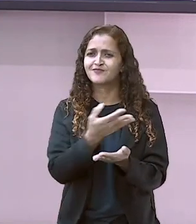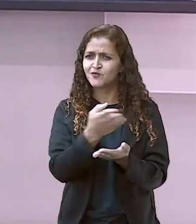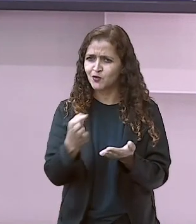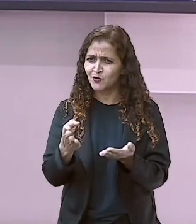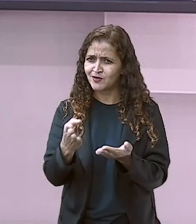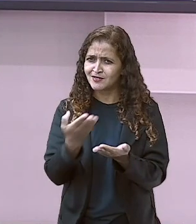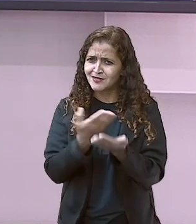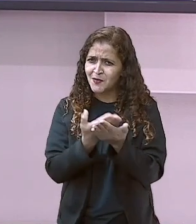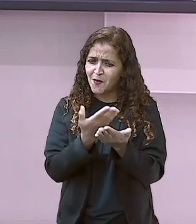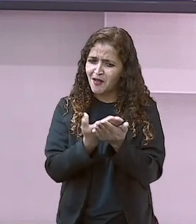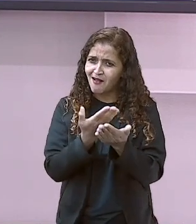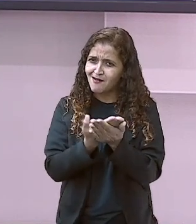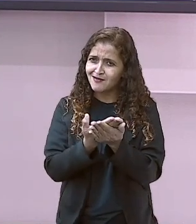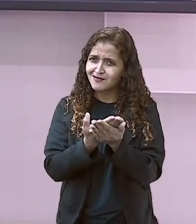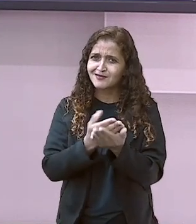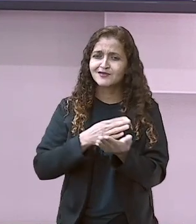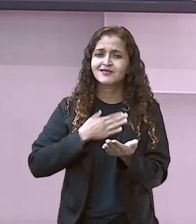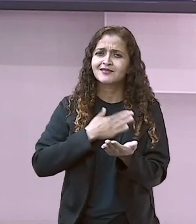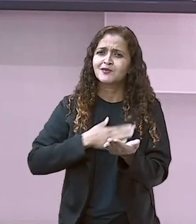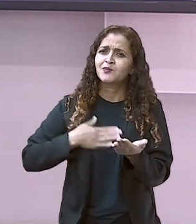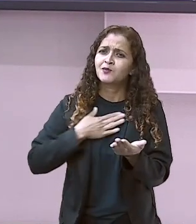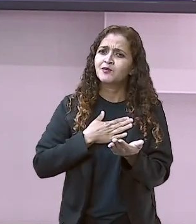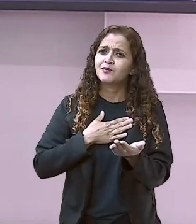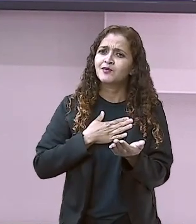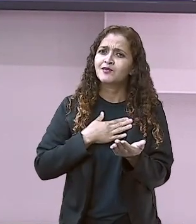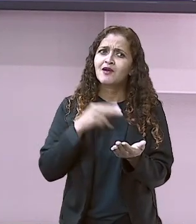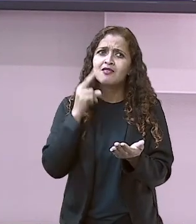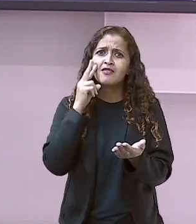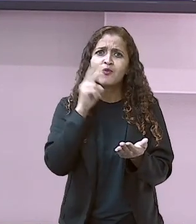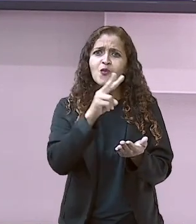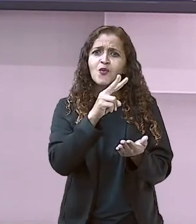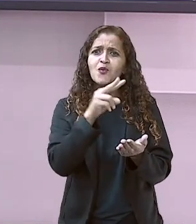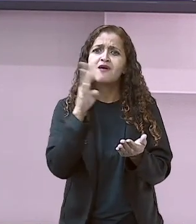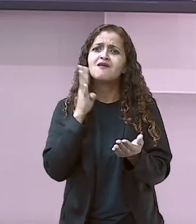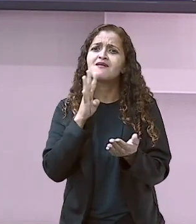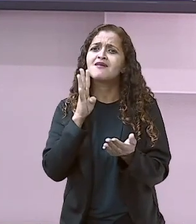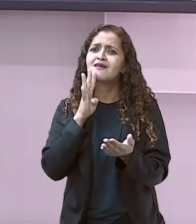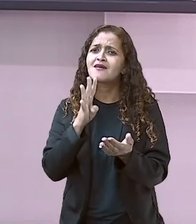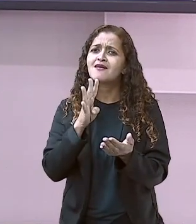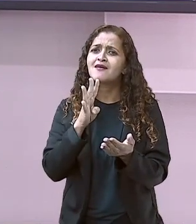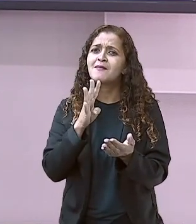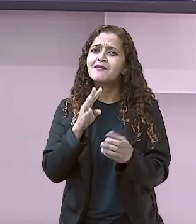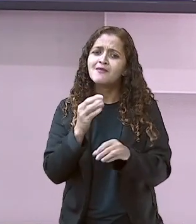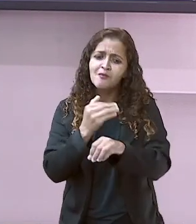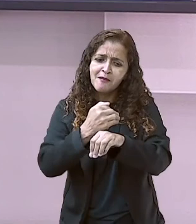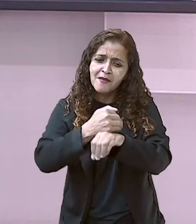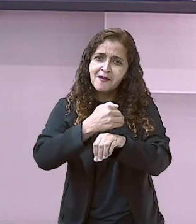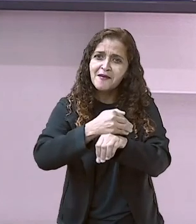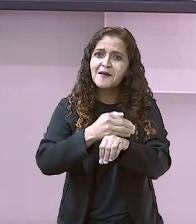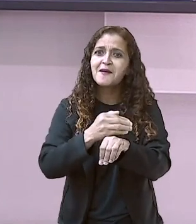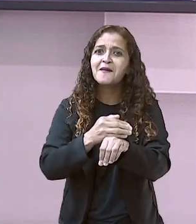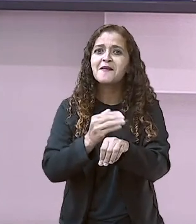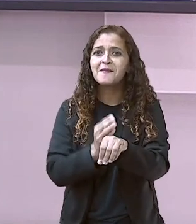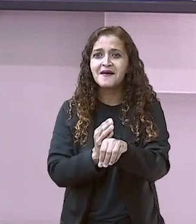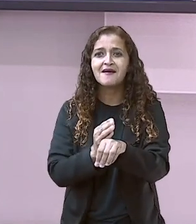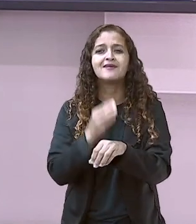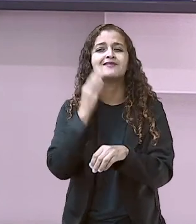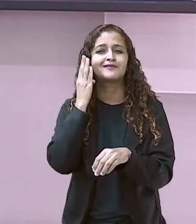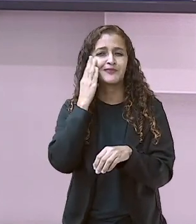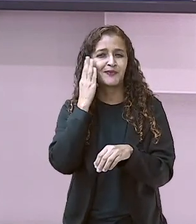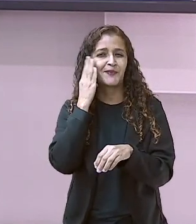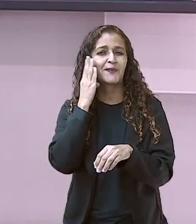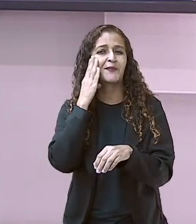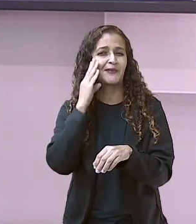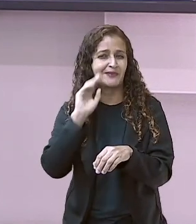gostaram da nossa aula de hoje? Vocês viram como que é legal poder medirmos o tempo? Hã? Legal